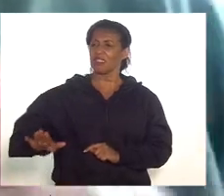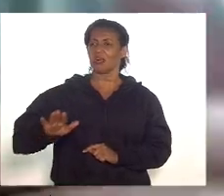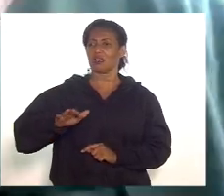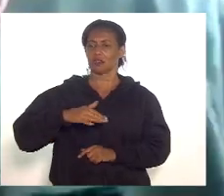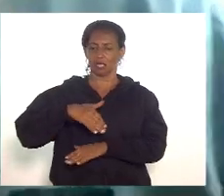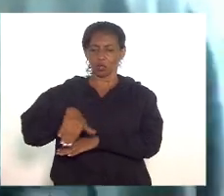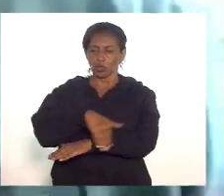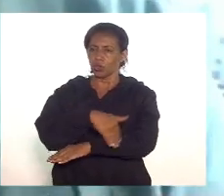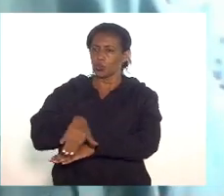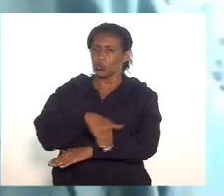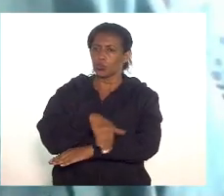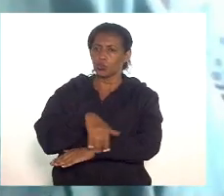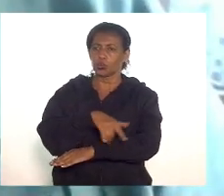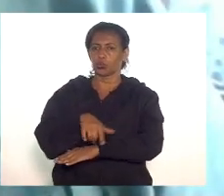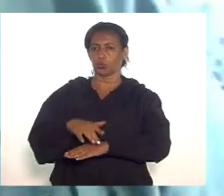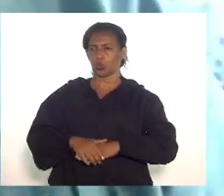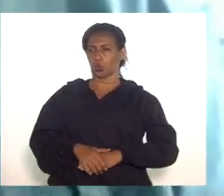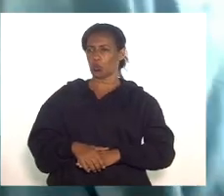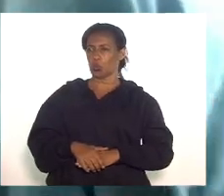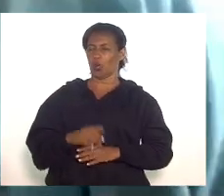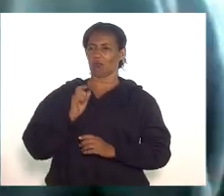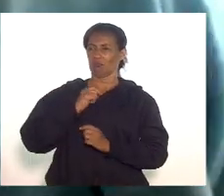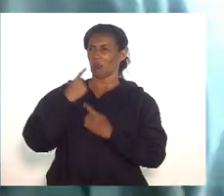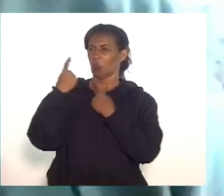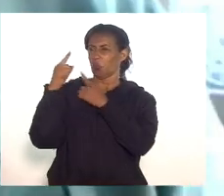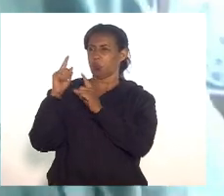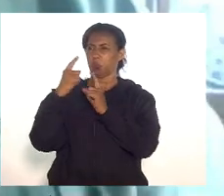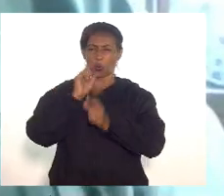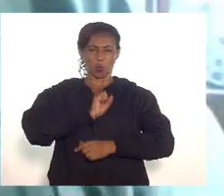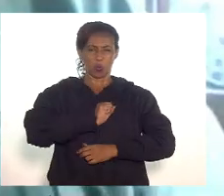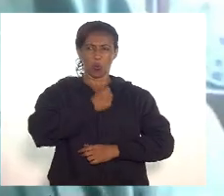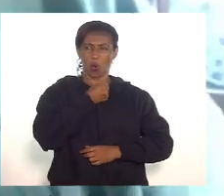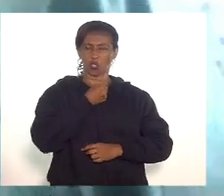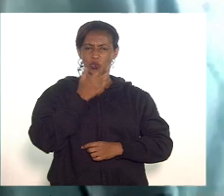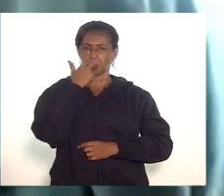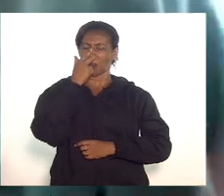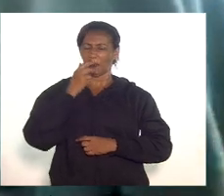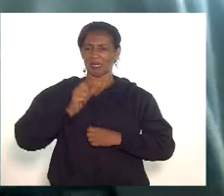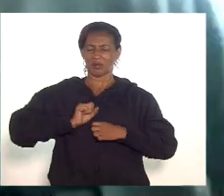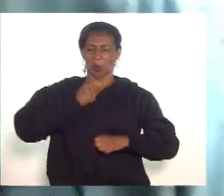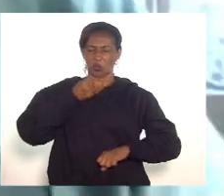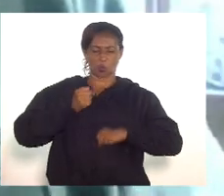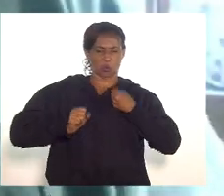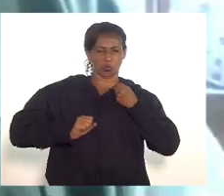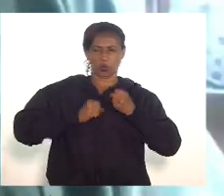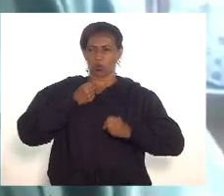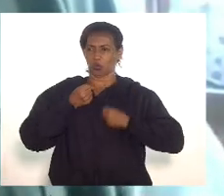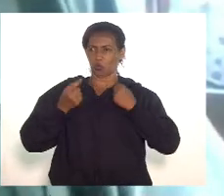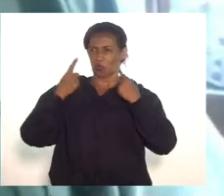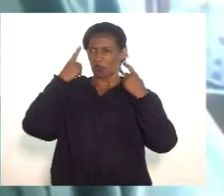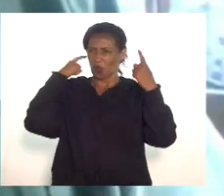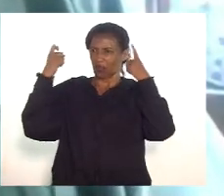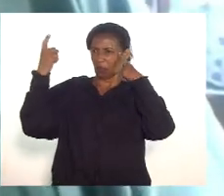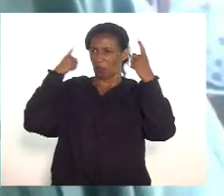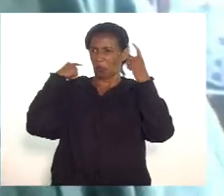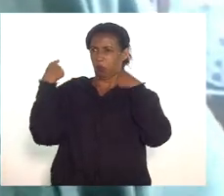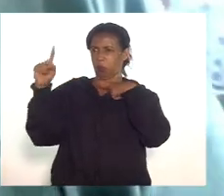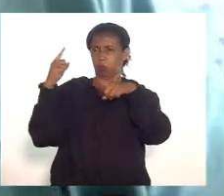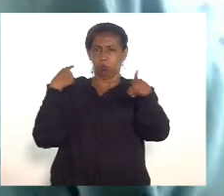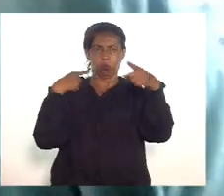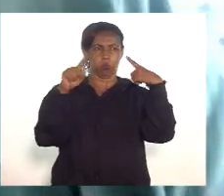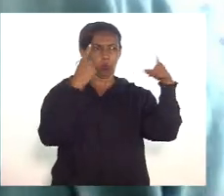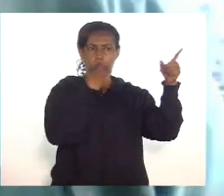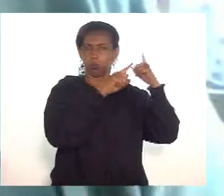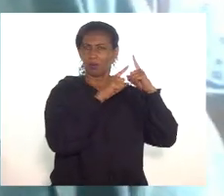acabam tendo conotações racistas. Um ódio leva ao outro. Uma violência leva à outra. Então, eu